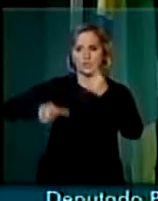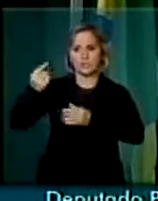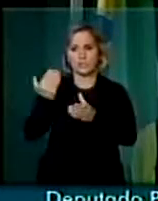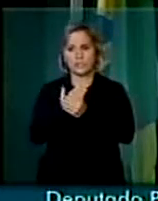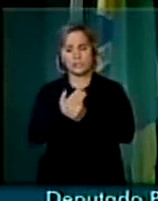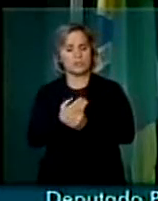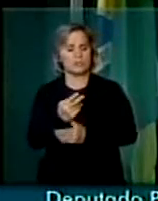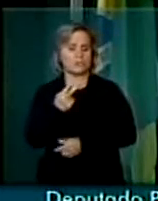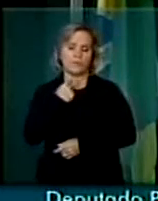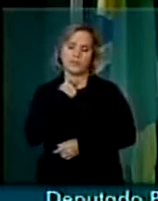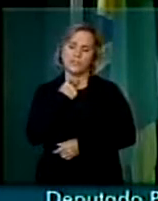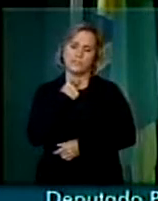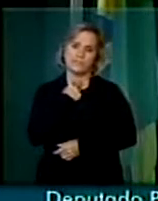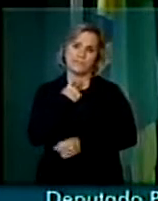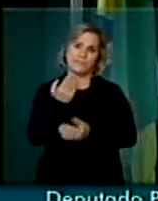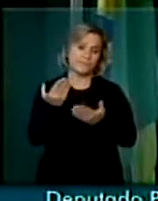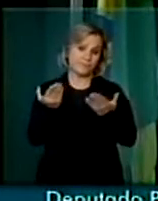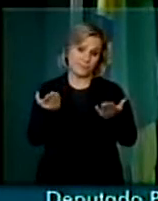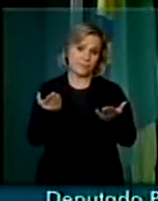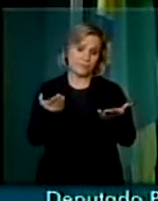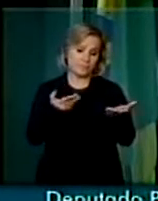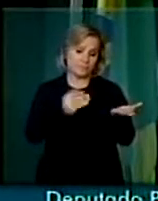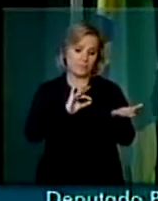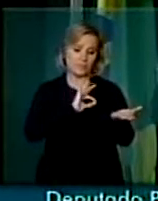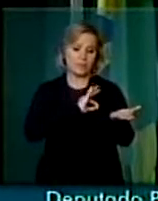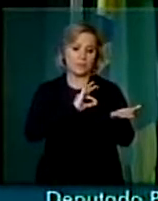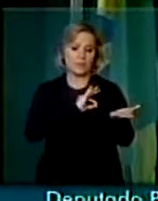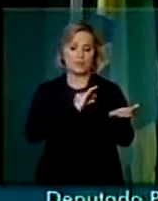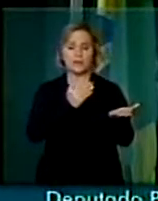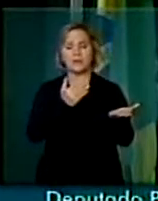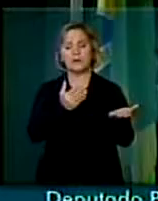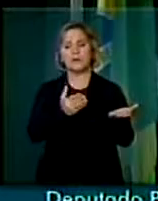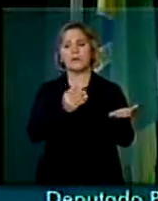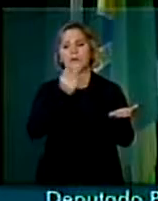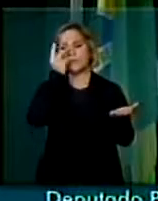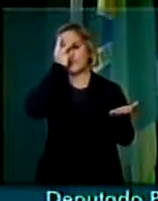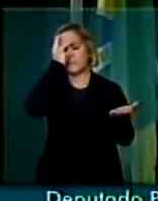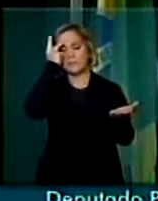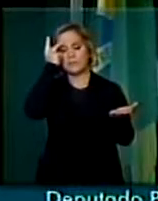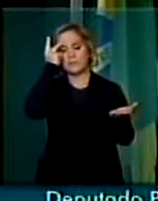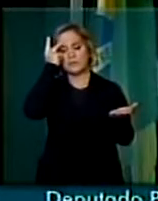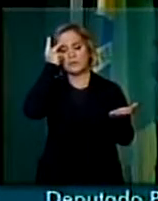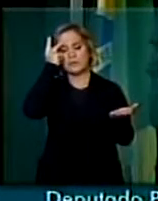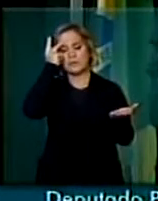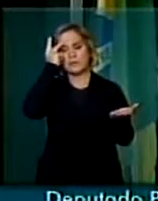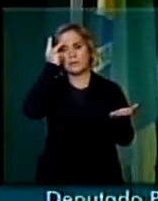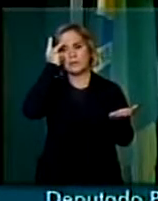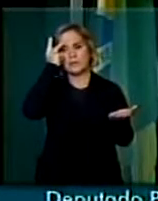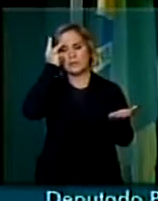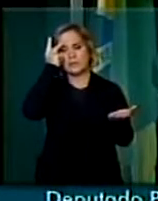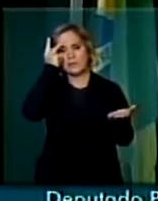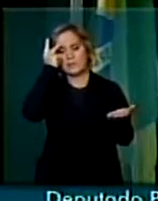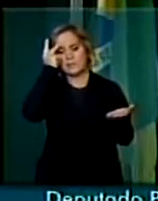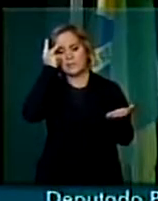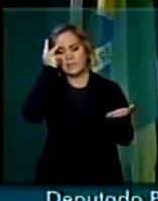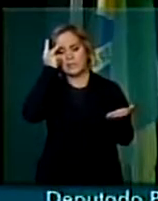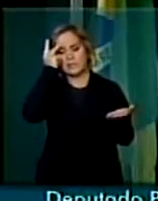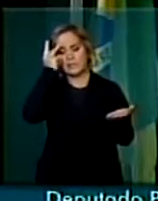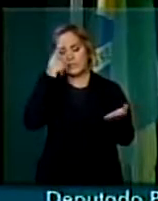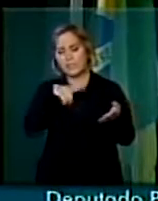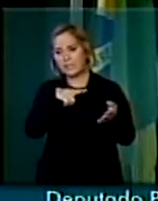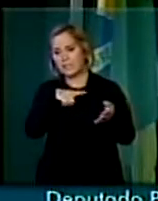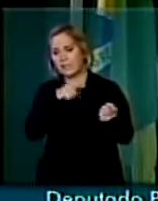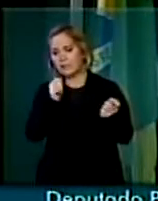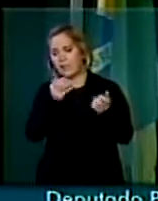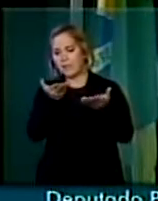Então, na realidade, ele é o personagem que mais se adequa àquilo